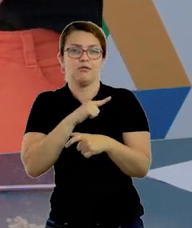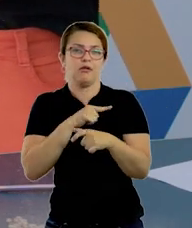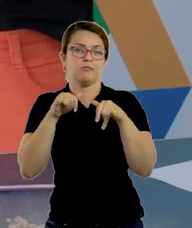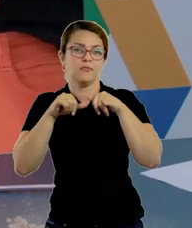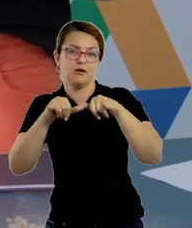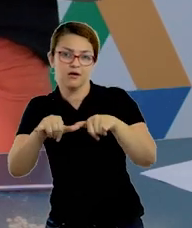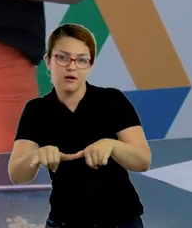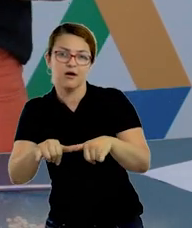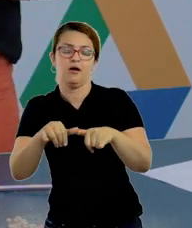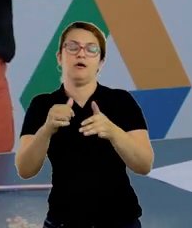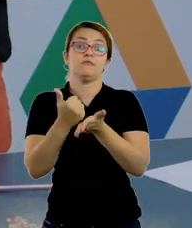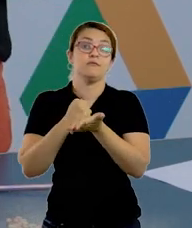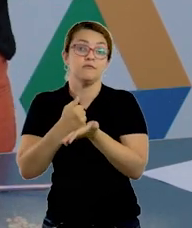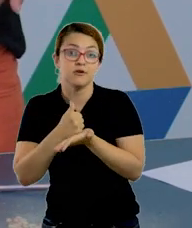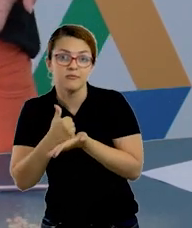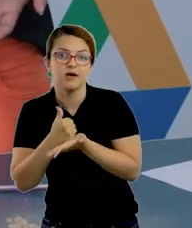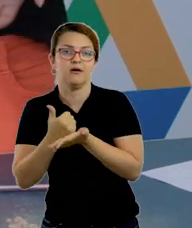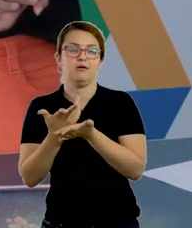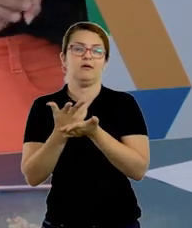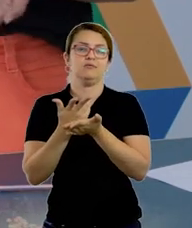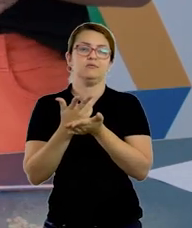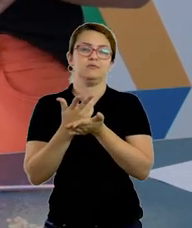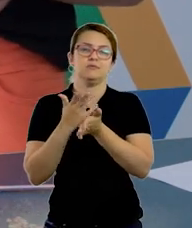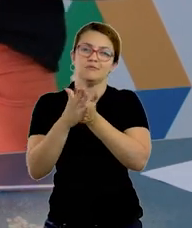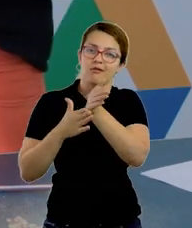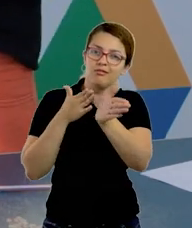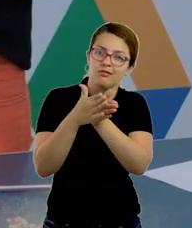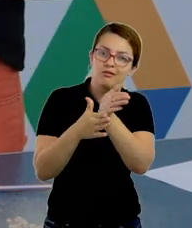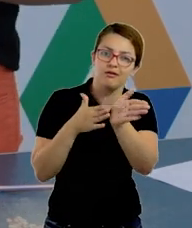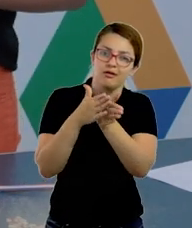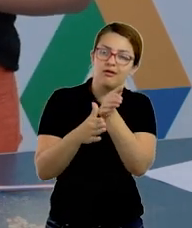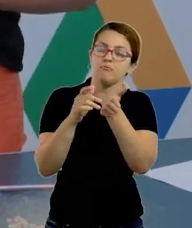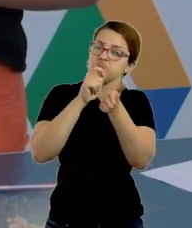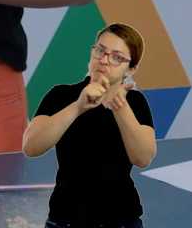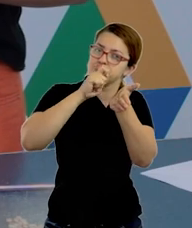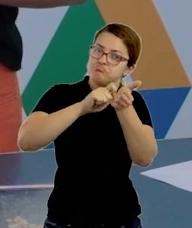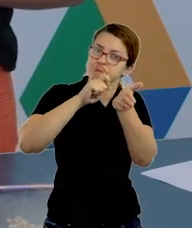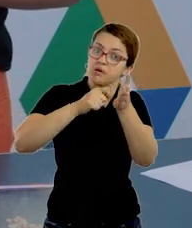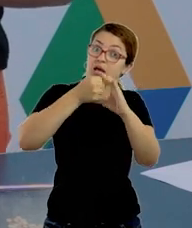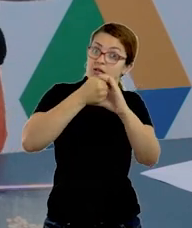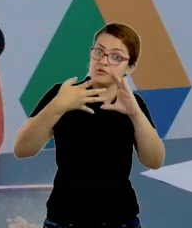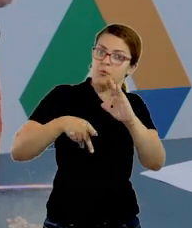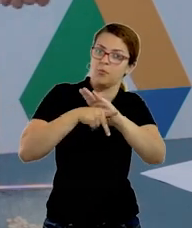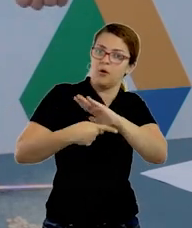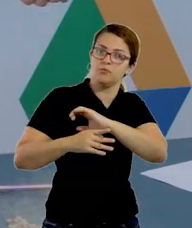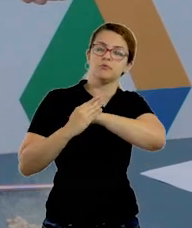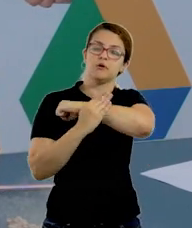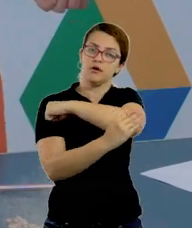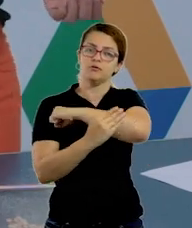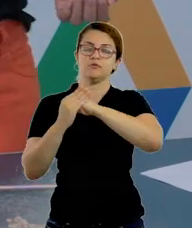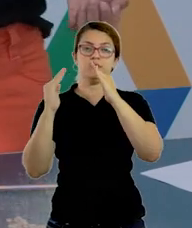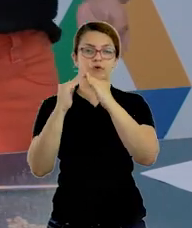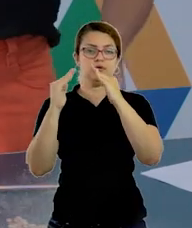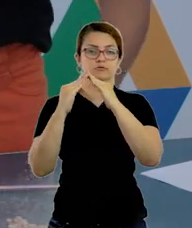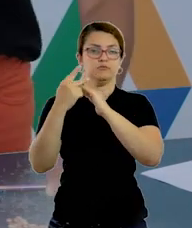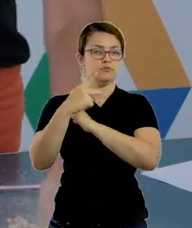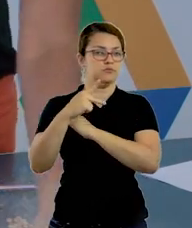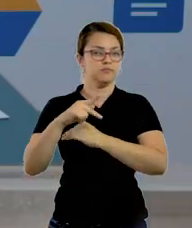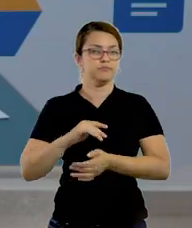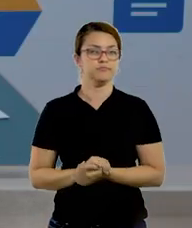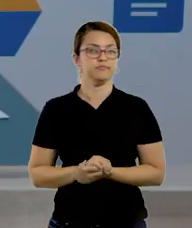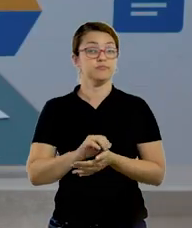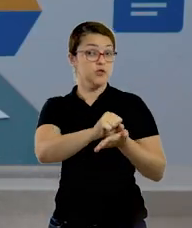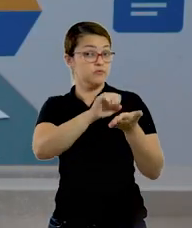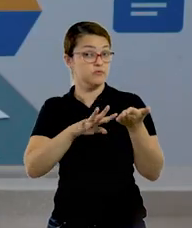bom? Então, você vai descrever quais são as características do seu bairro. Para a atividade número 2, eu vou pedir pra vocês